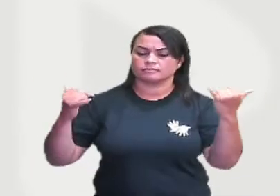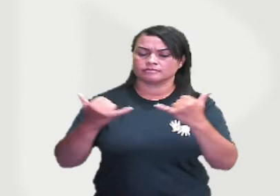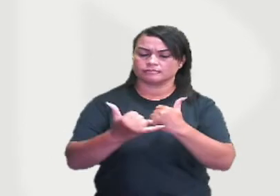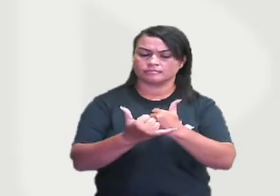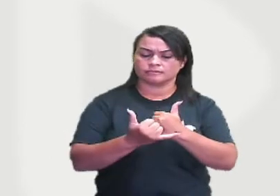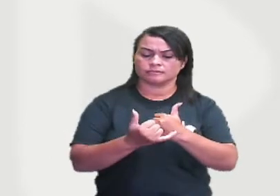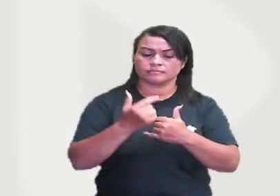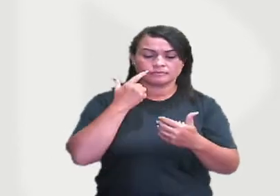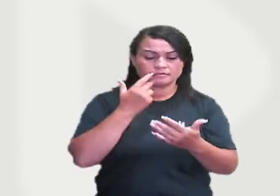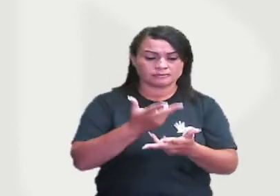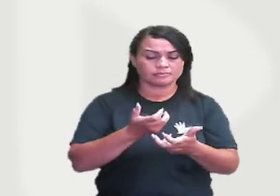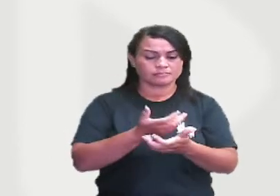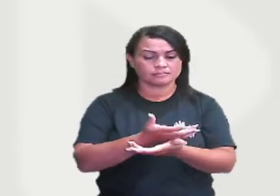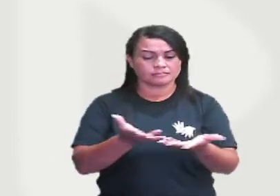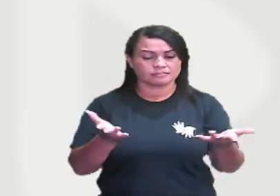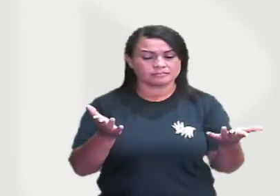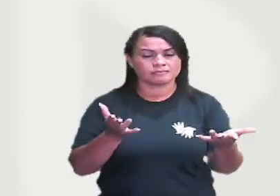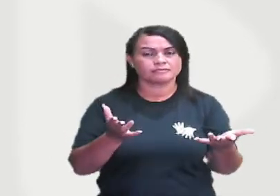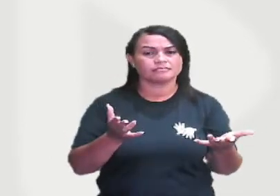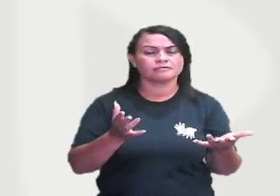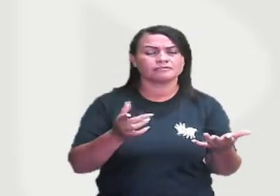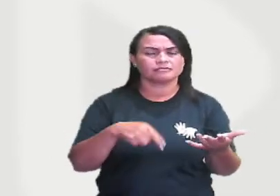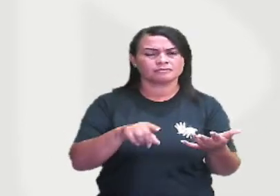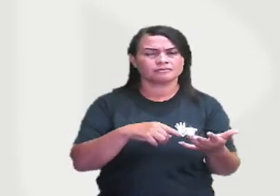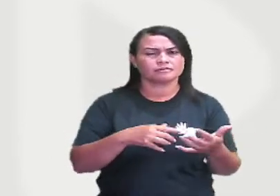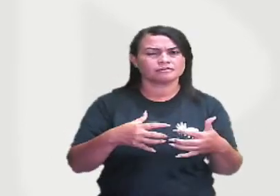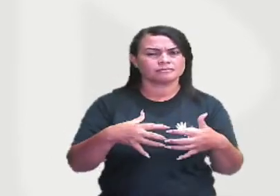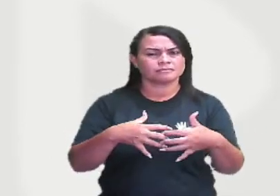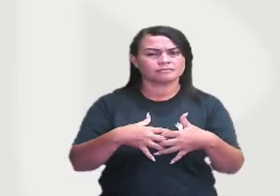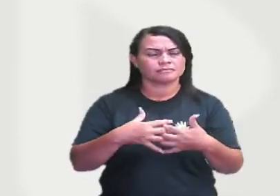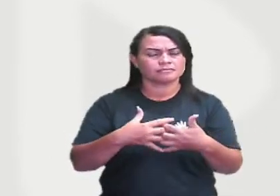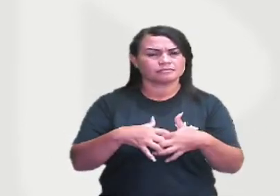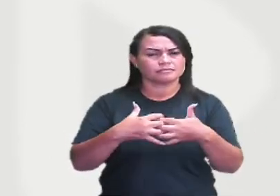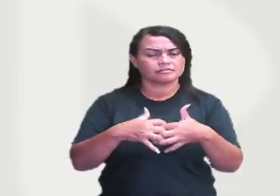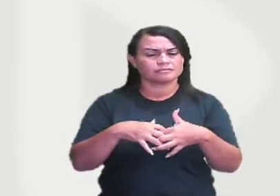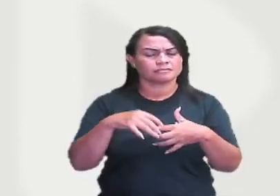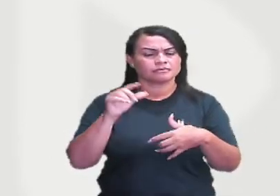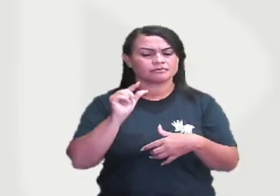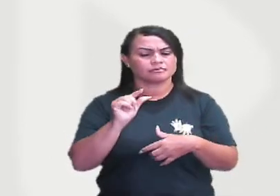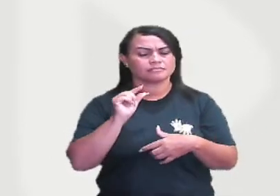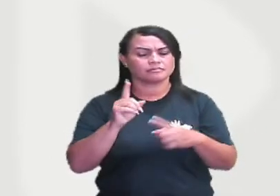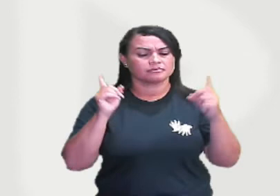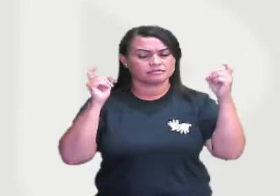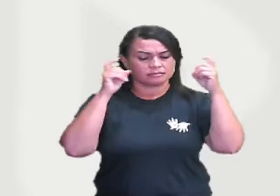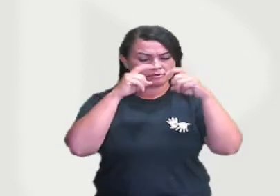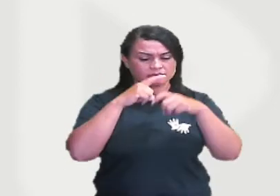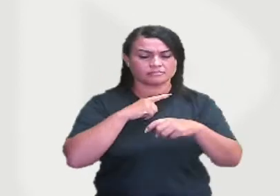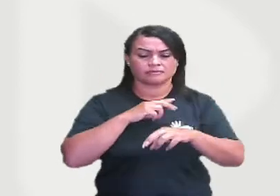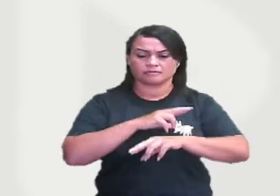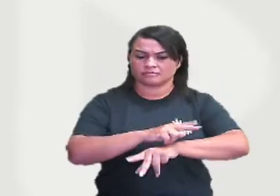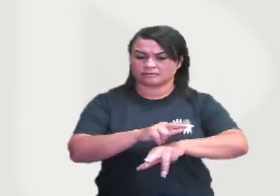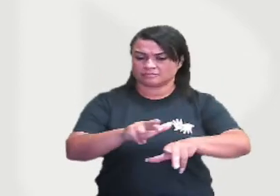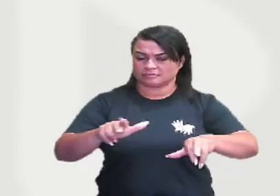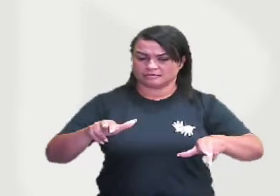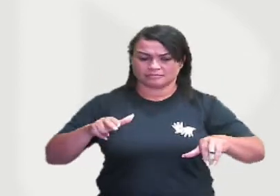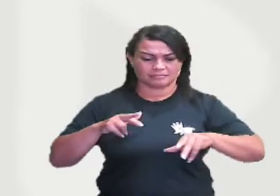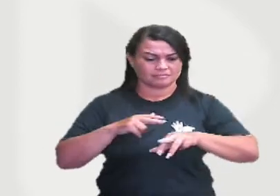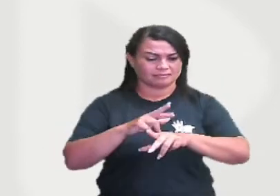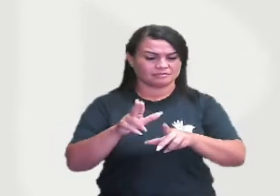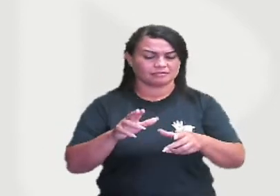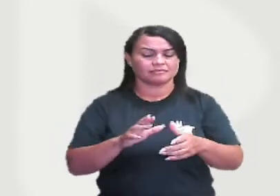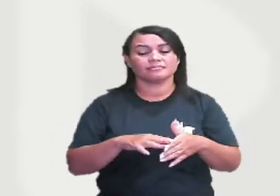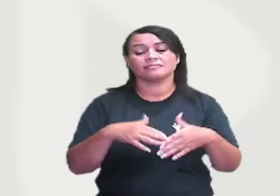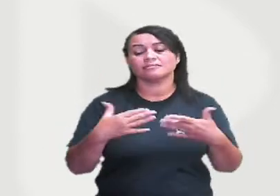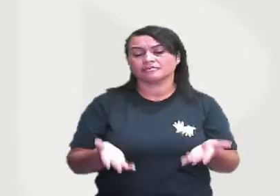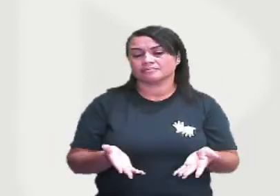Portanto, olha aí, uma cadeia alimentar é um pouco mais complexa, um pouco mais difícil, porque tem vários animais, tem várias setas,